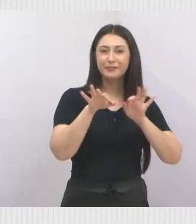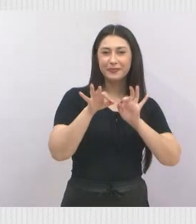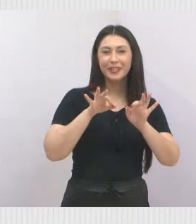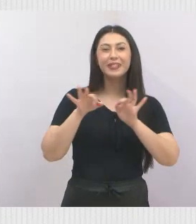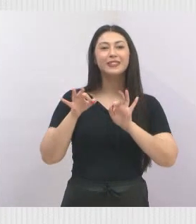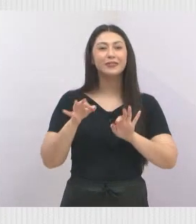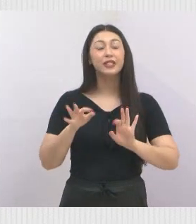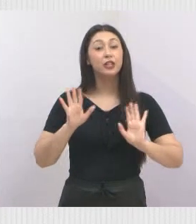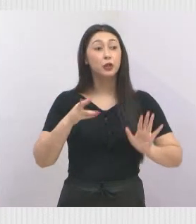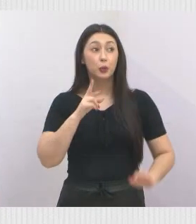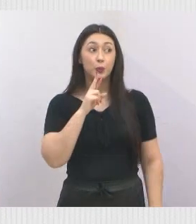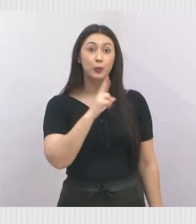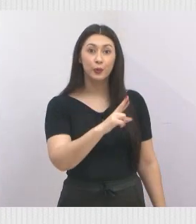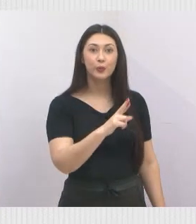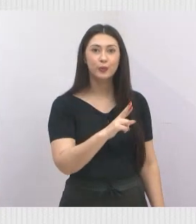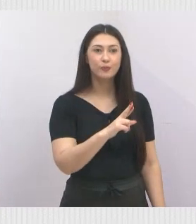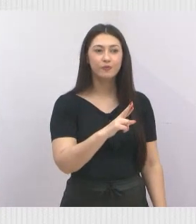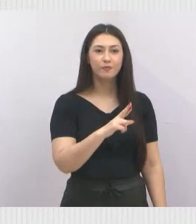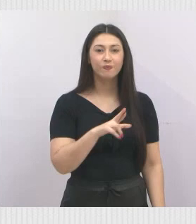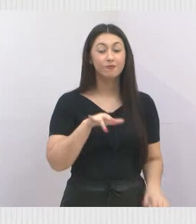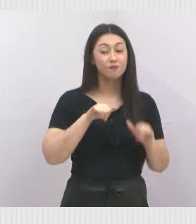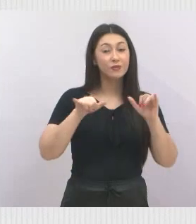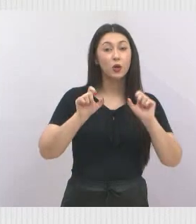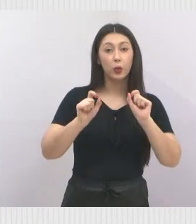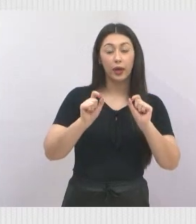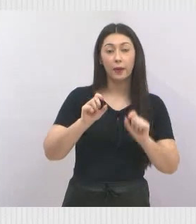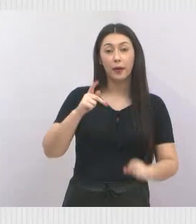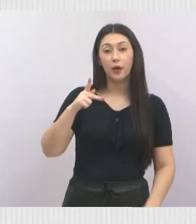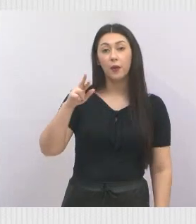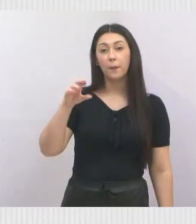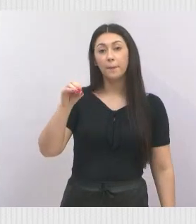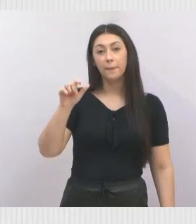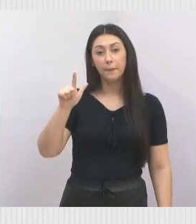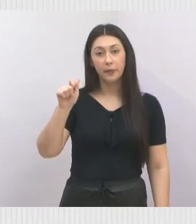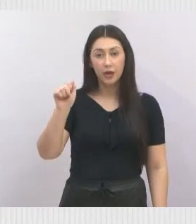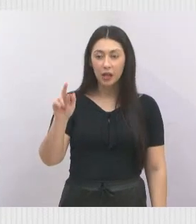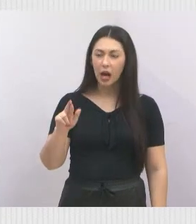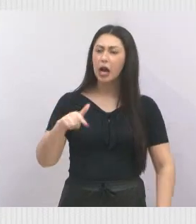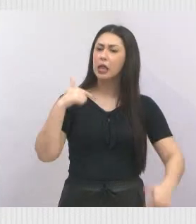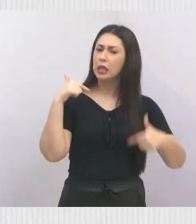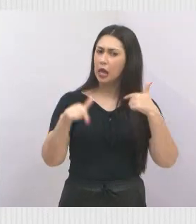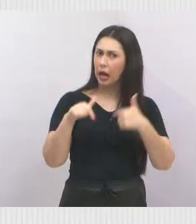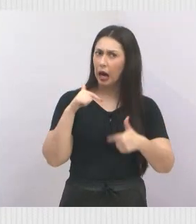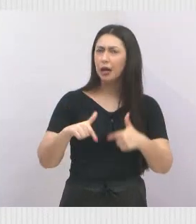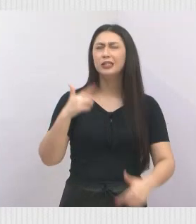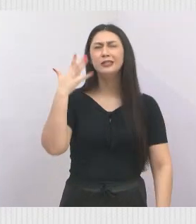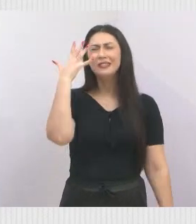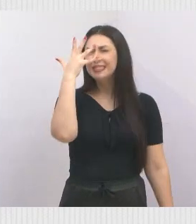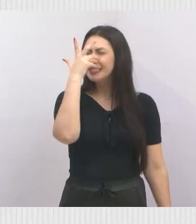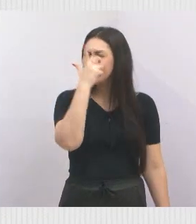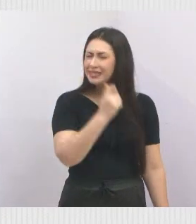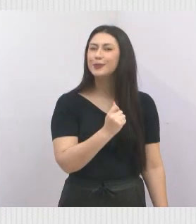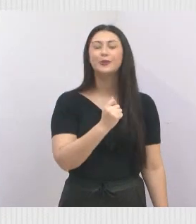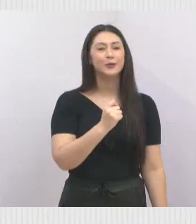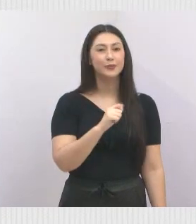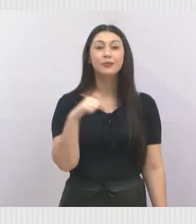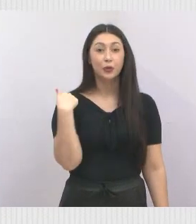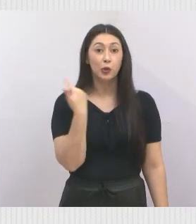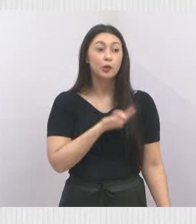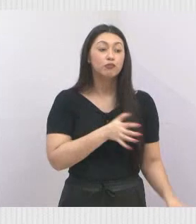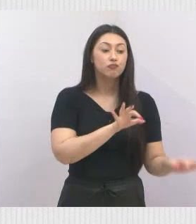foram atendidos. Dizer que a Prolar tem feito um trabalho muito bonito e estamos